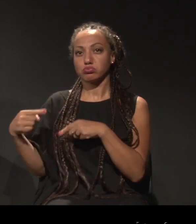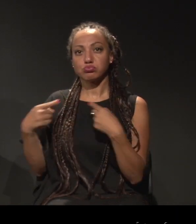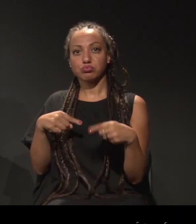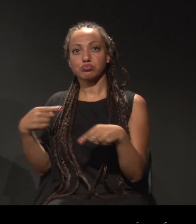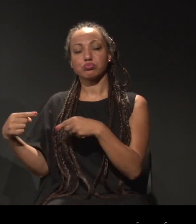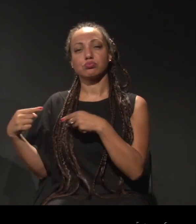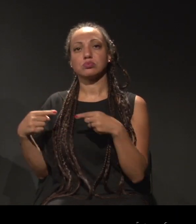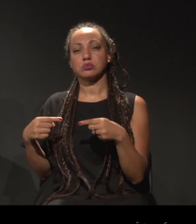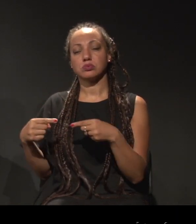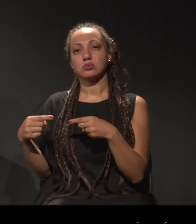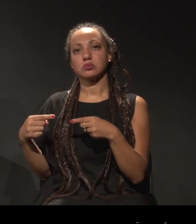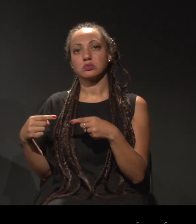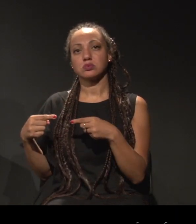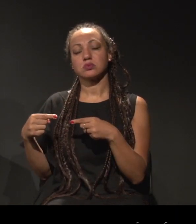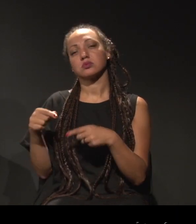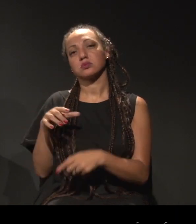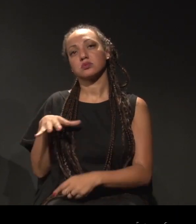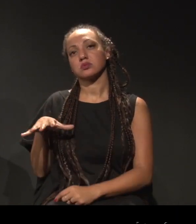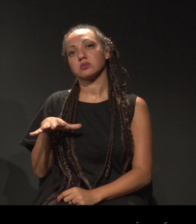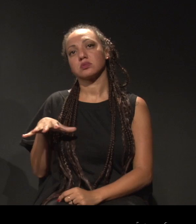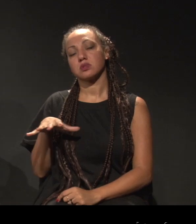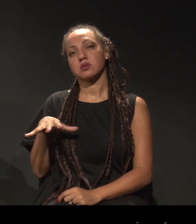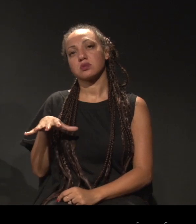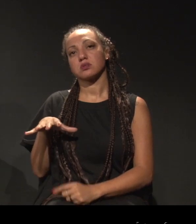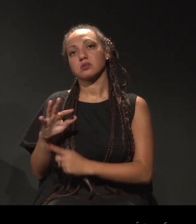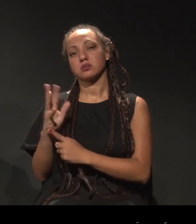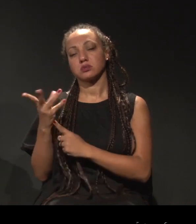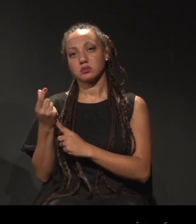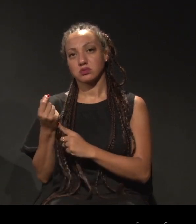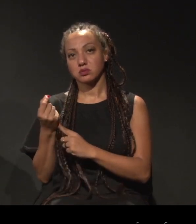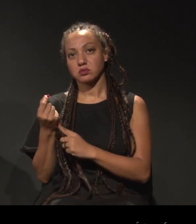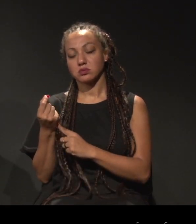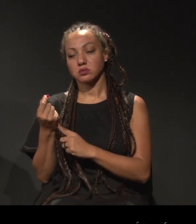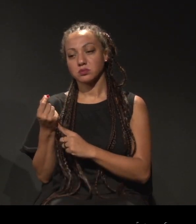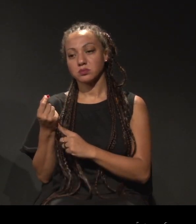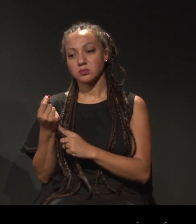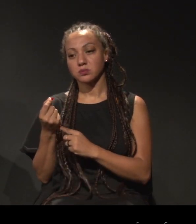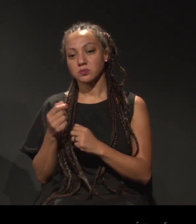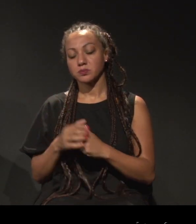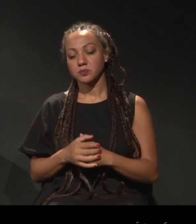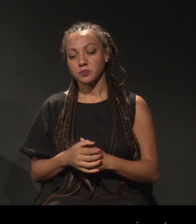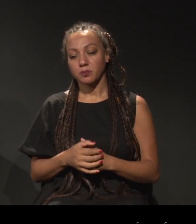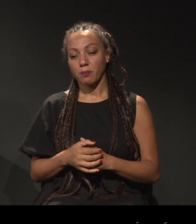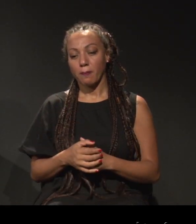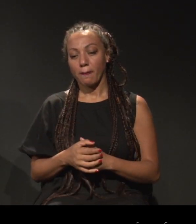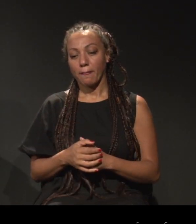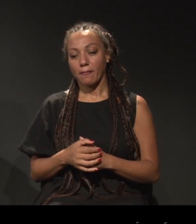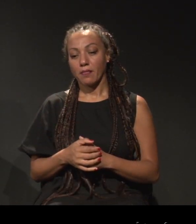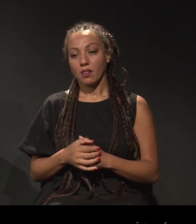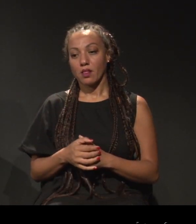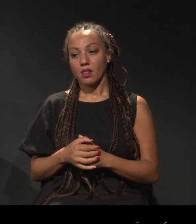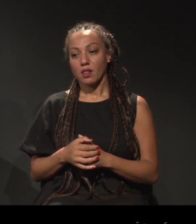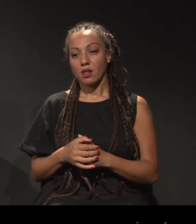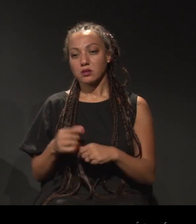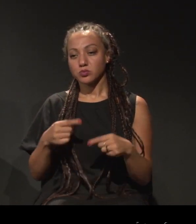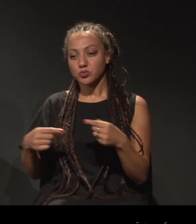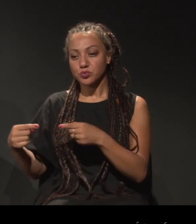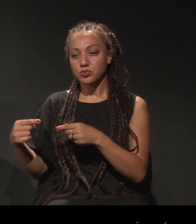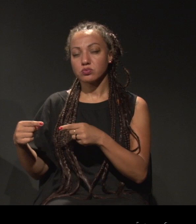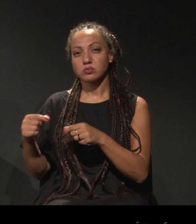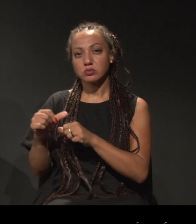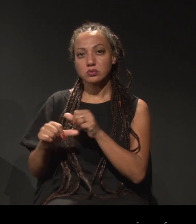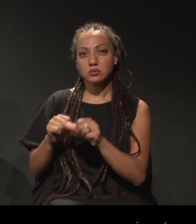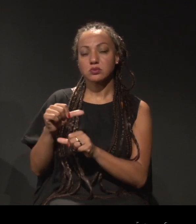nos setores artísticos e transformá-las em forma,